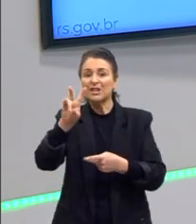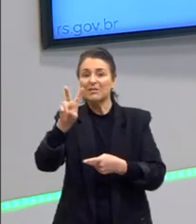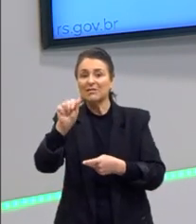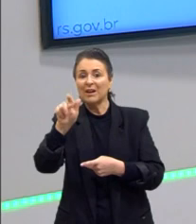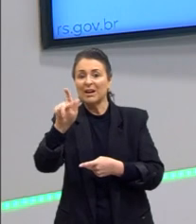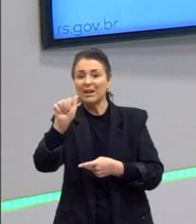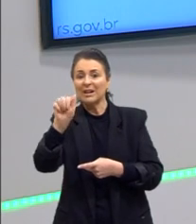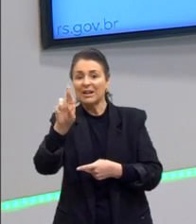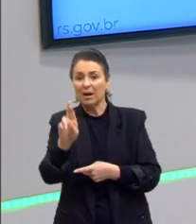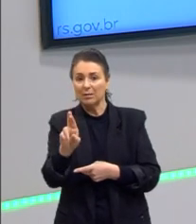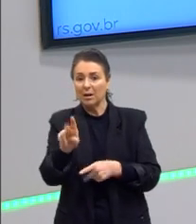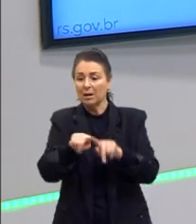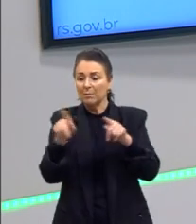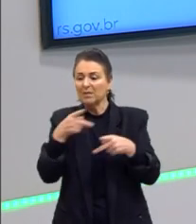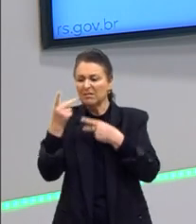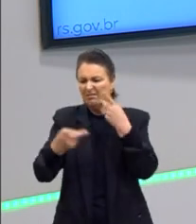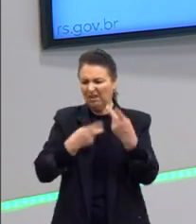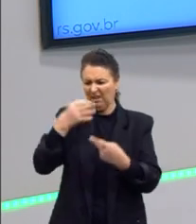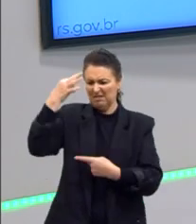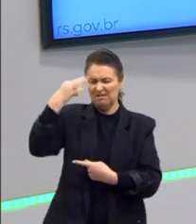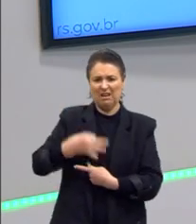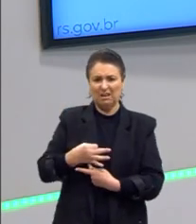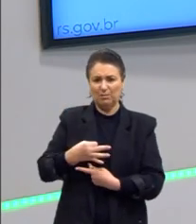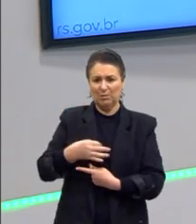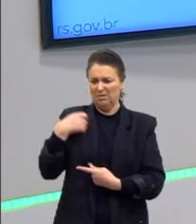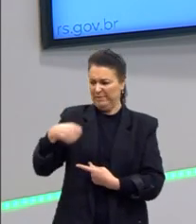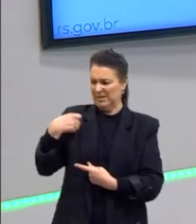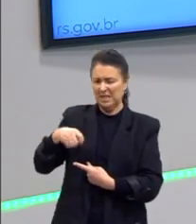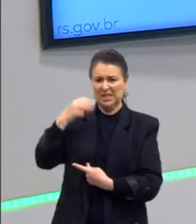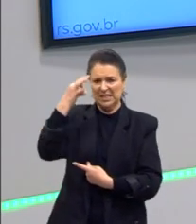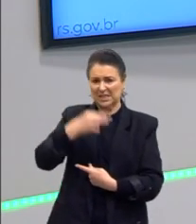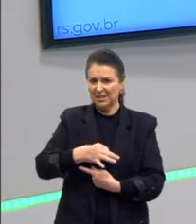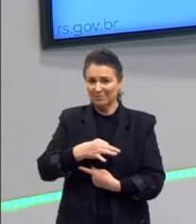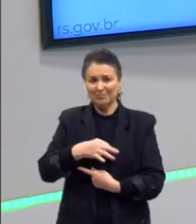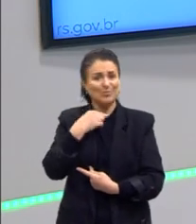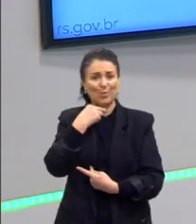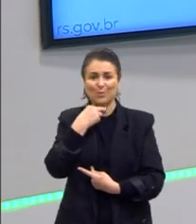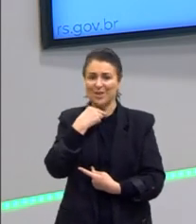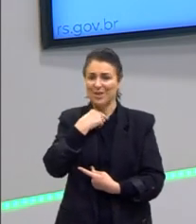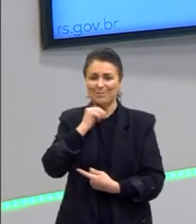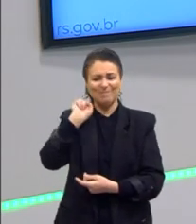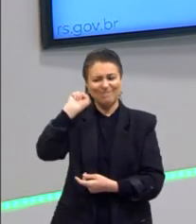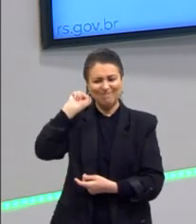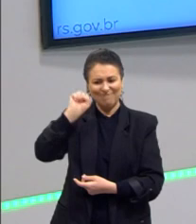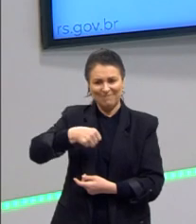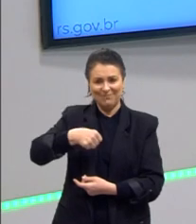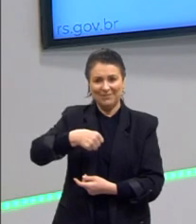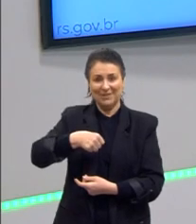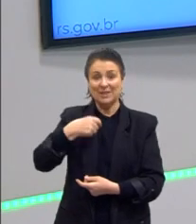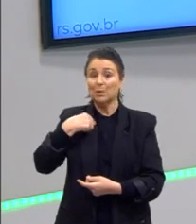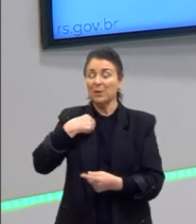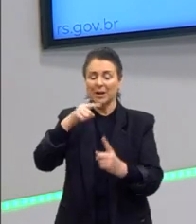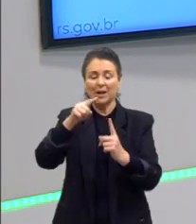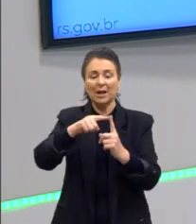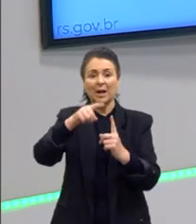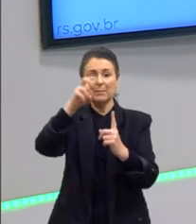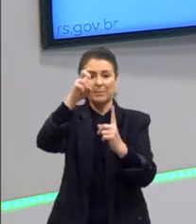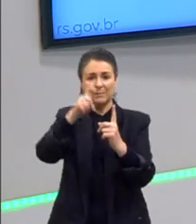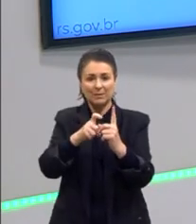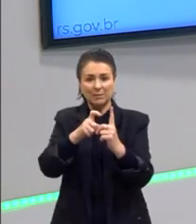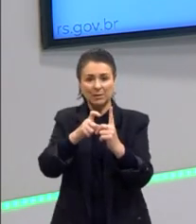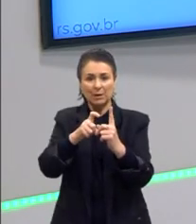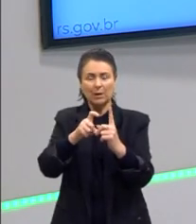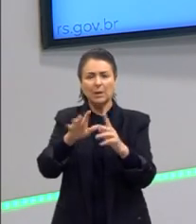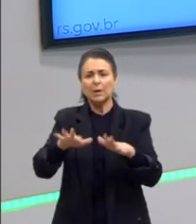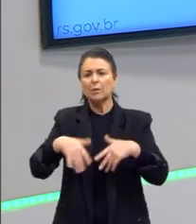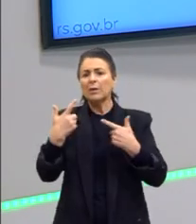elas serem necessárias, universais e necessárias, não podemos afirmar. Que era a questão da metafísica. E qual que era